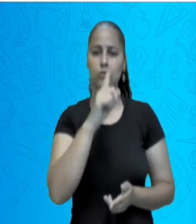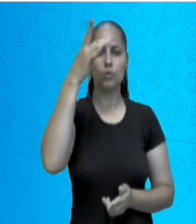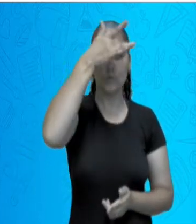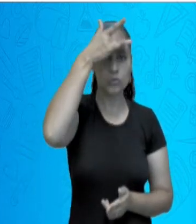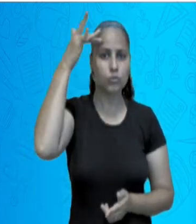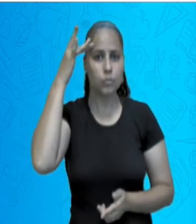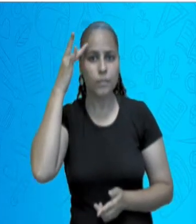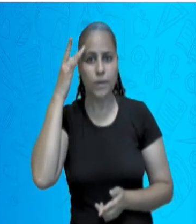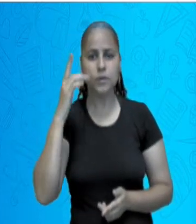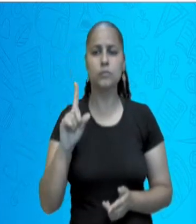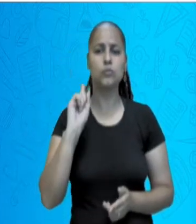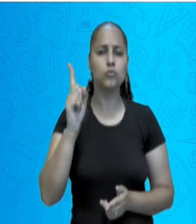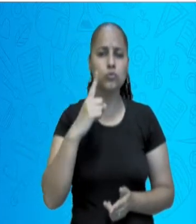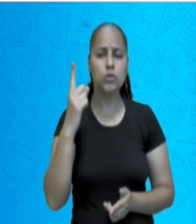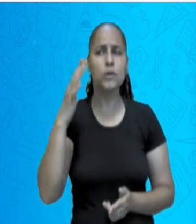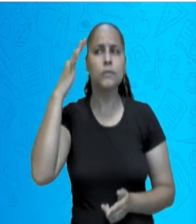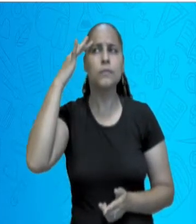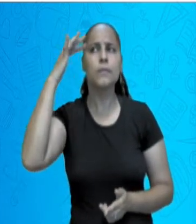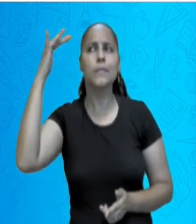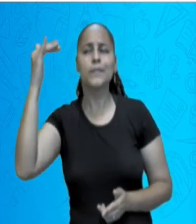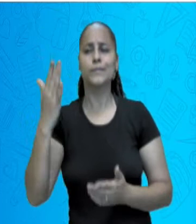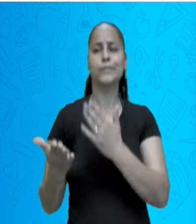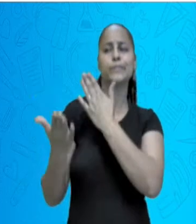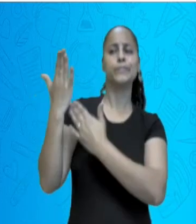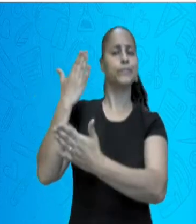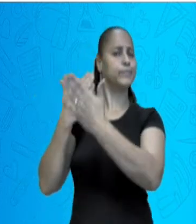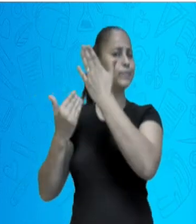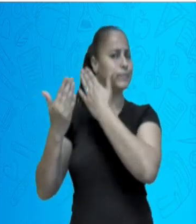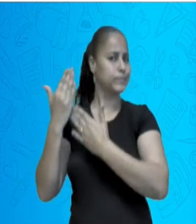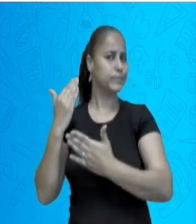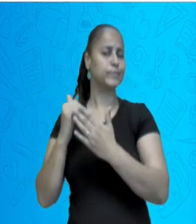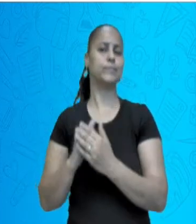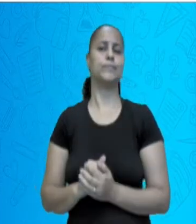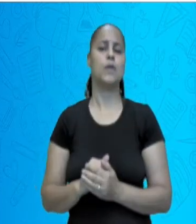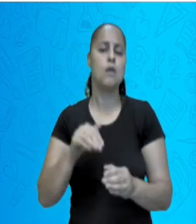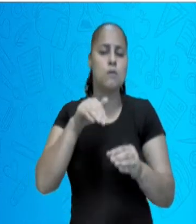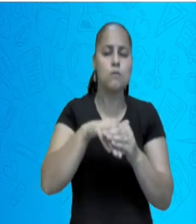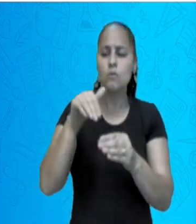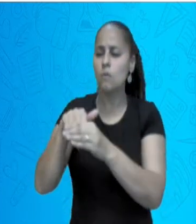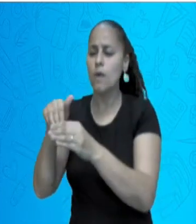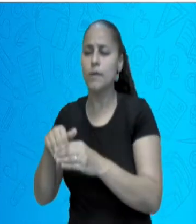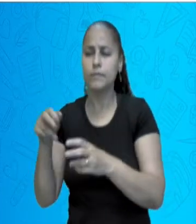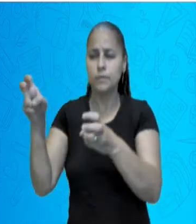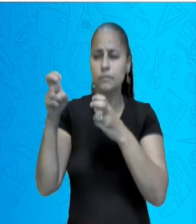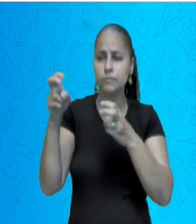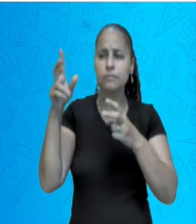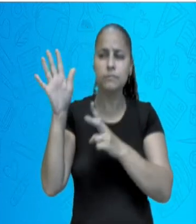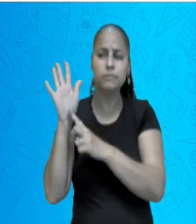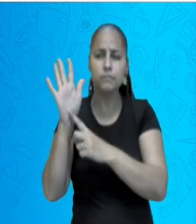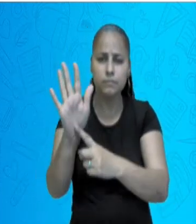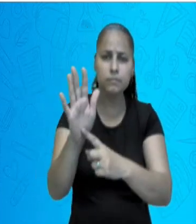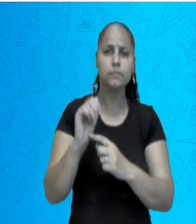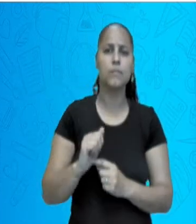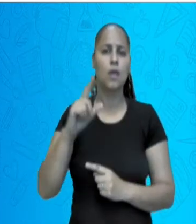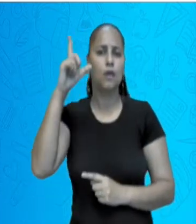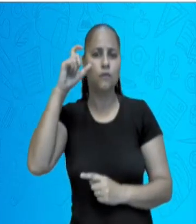nos recordarmos dos acontecimentos das nossas vidas. Mais que isso, a fotografia demonstra ser